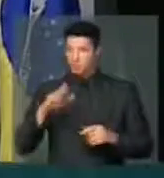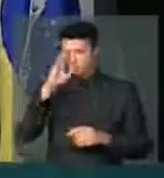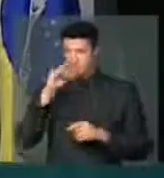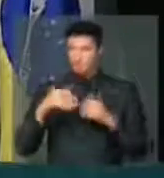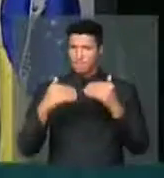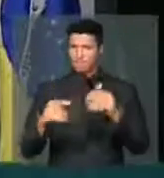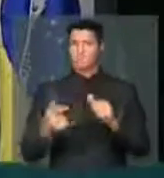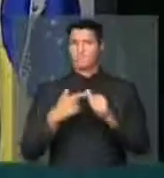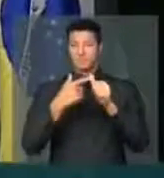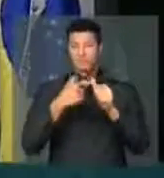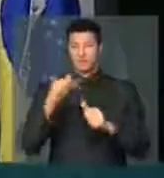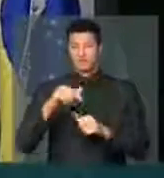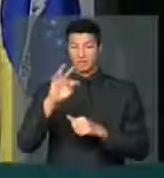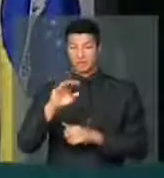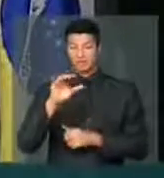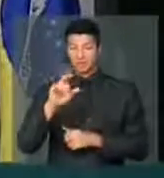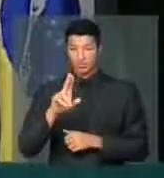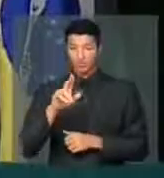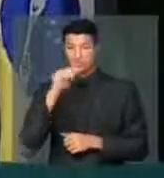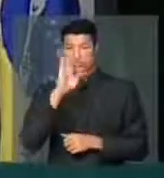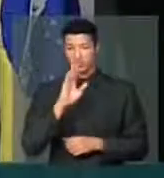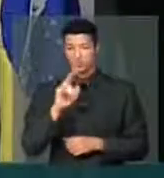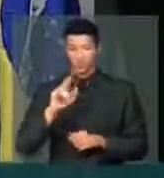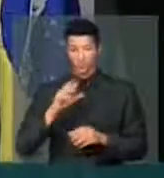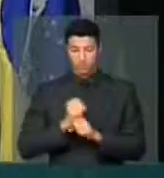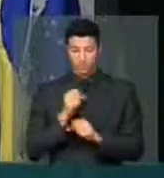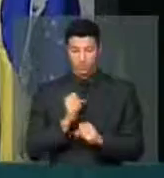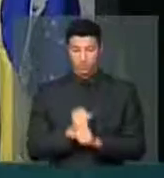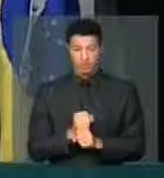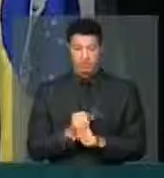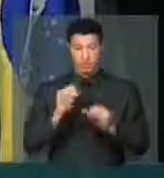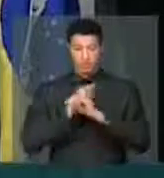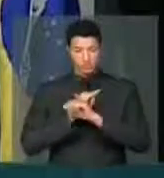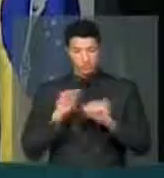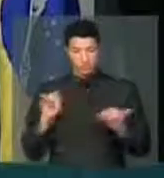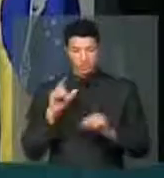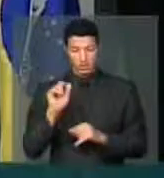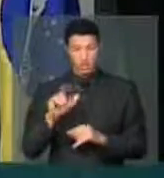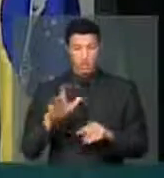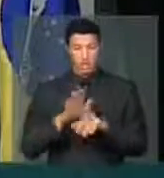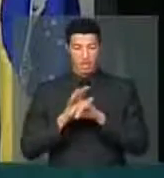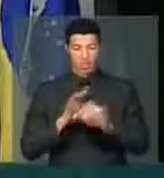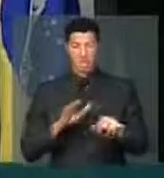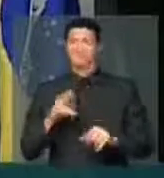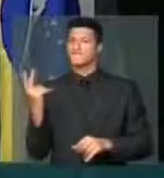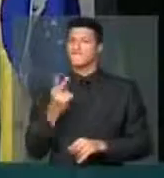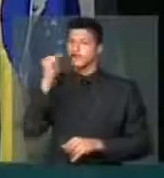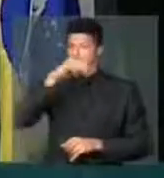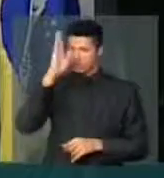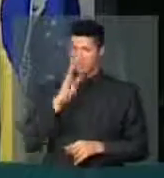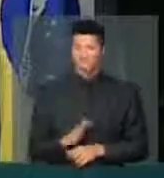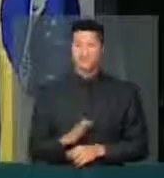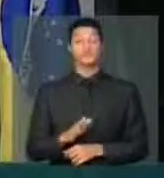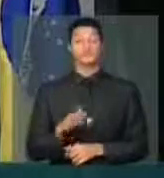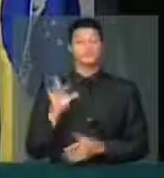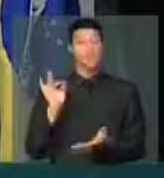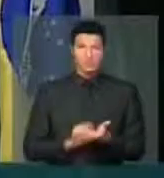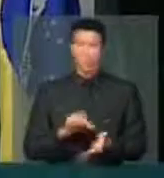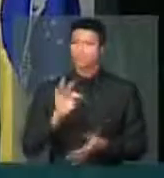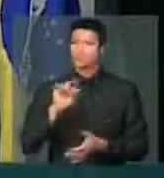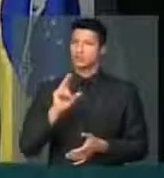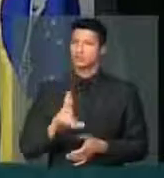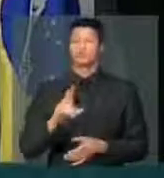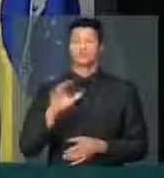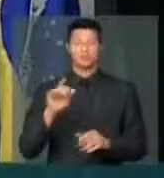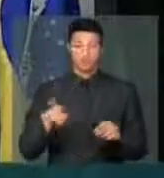primeiro passo é que o Tribunal de Contas da União diga que a lei vale no Brasil, que o Tribunal